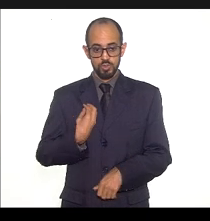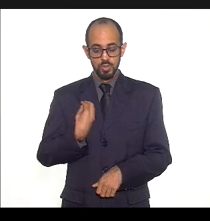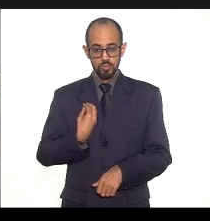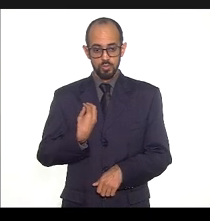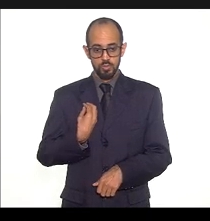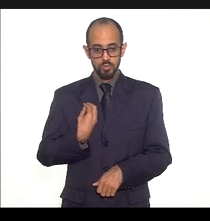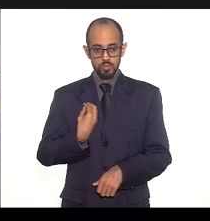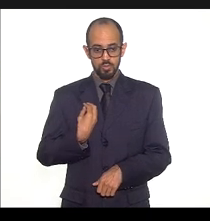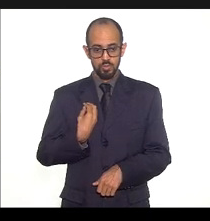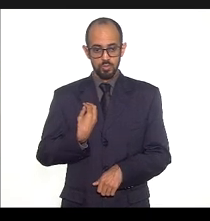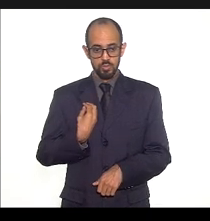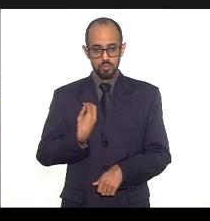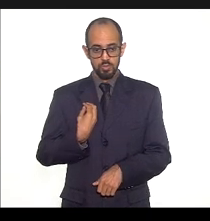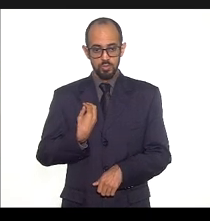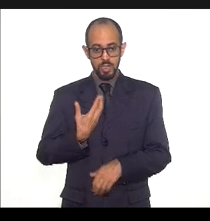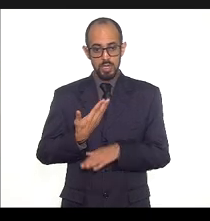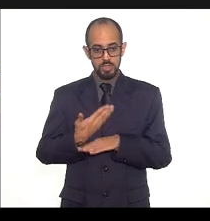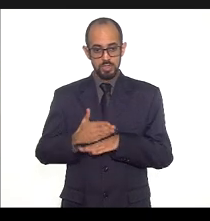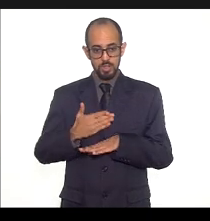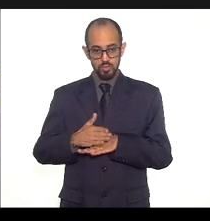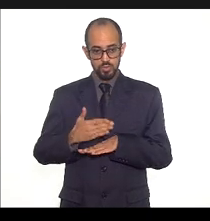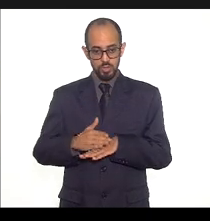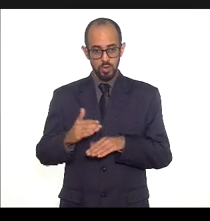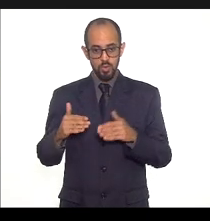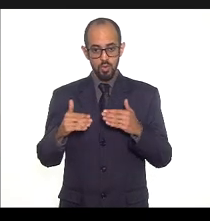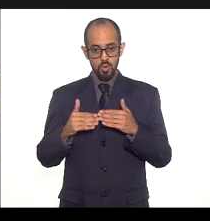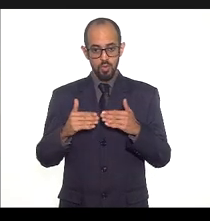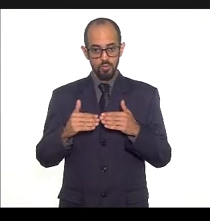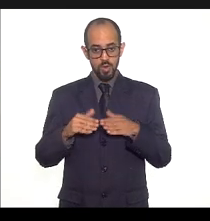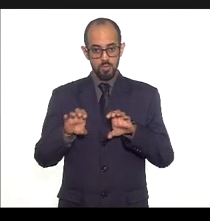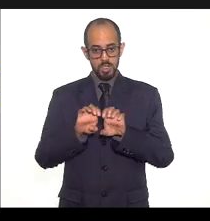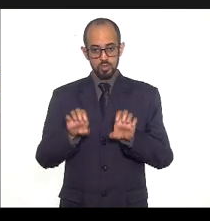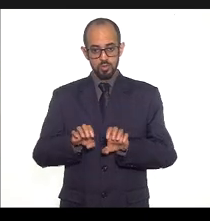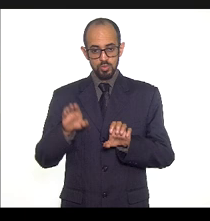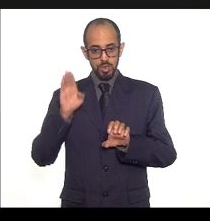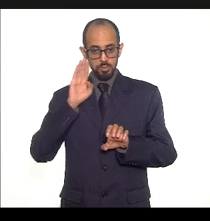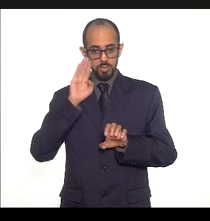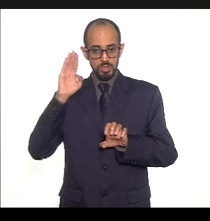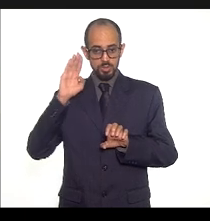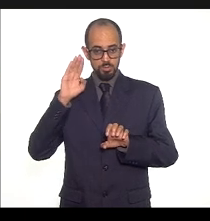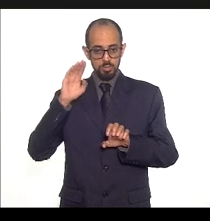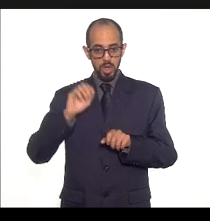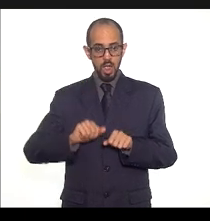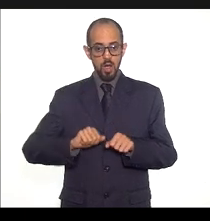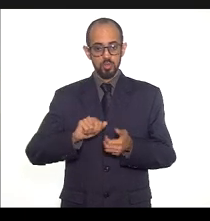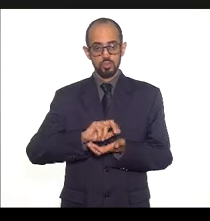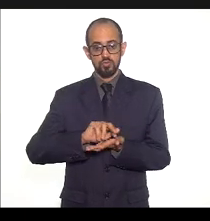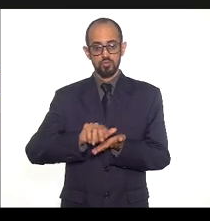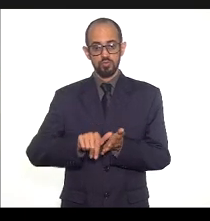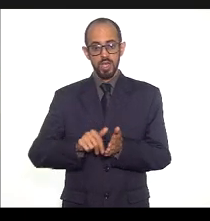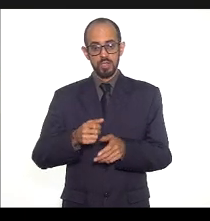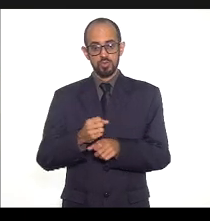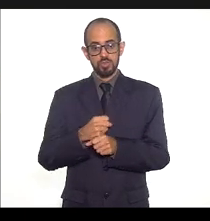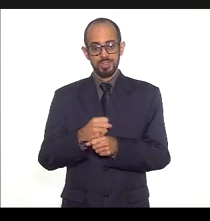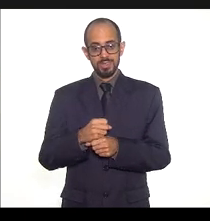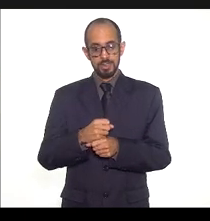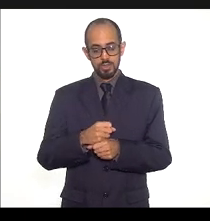execução do orçamento de acordo com a estrutura principal do plano plurianural 2020 2023